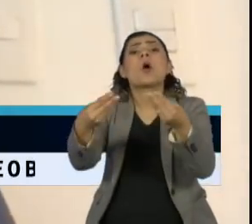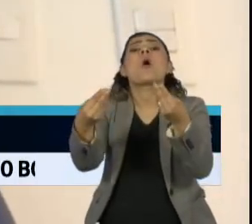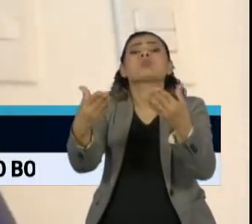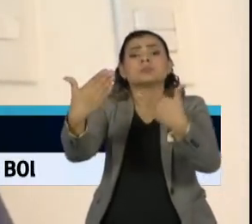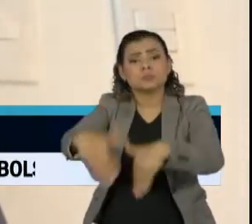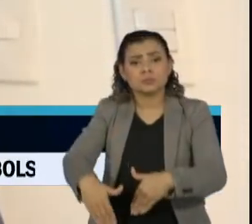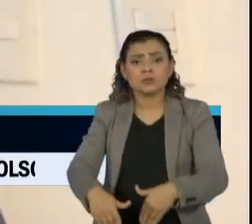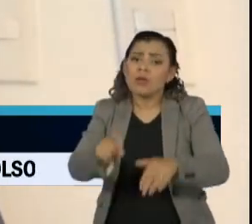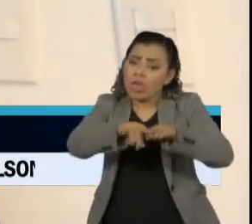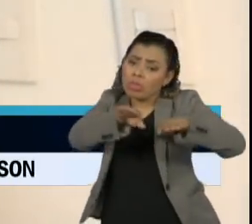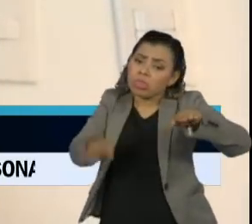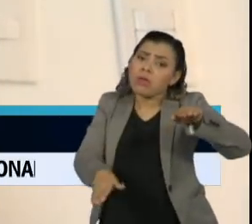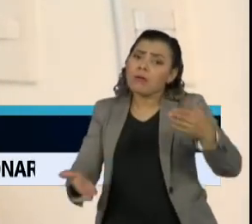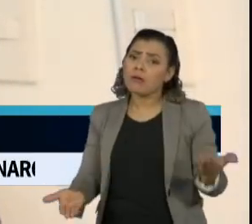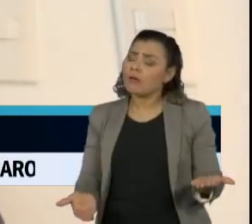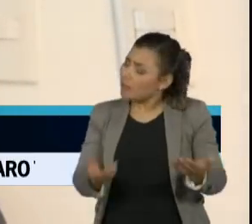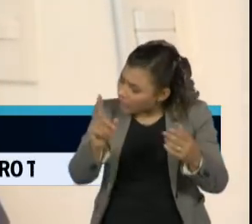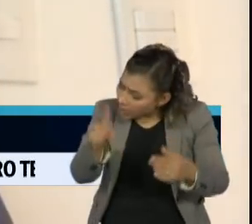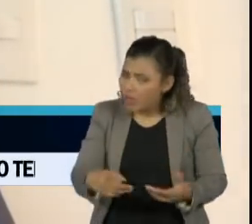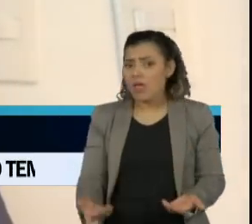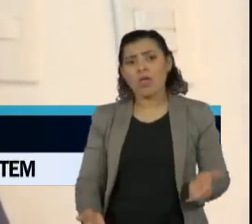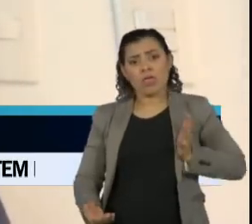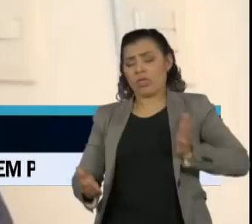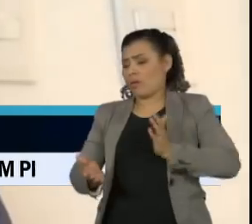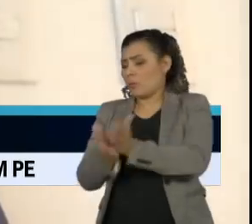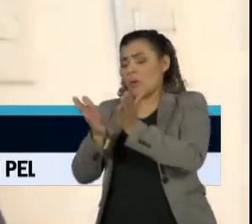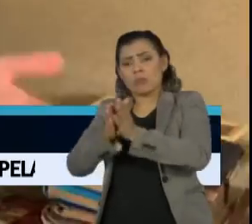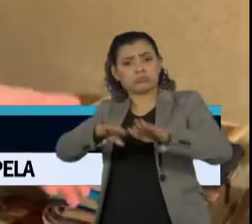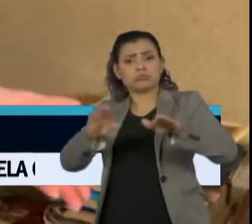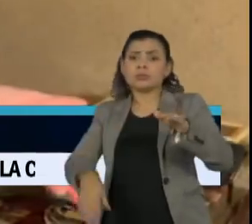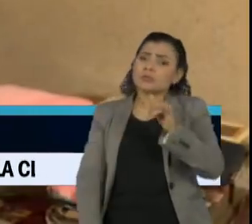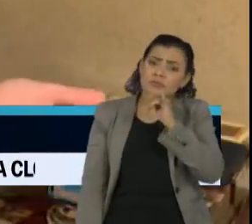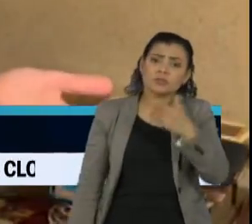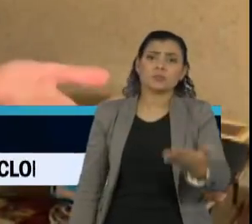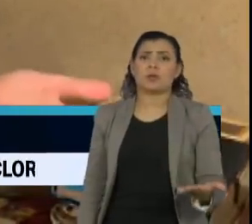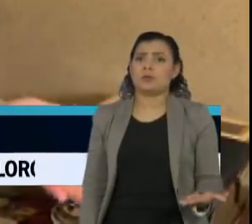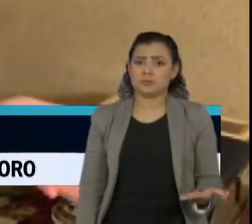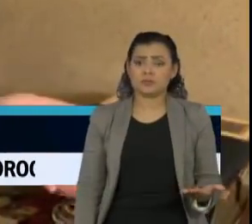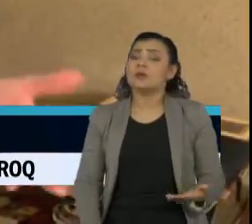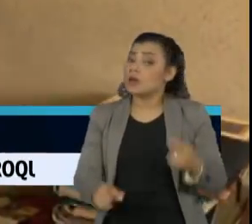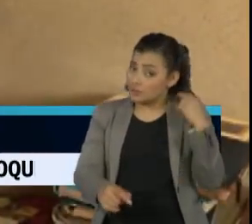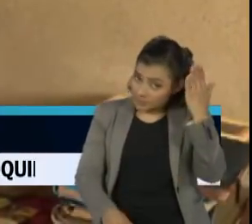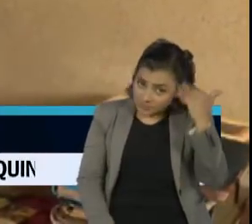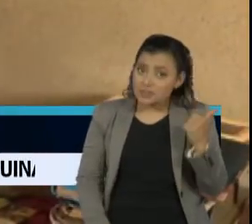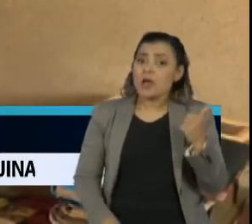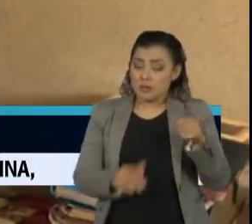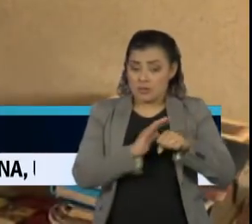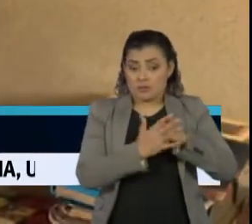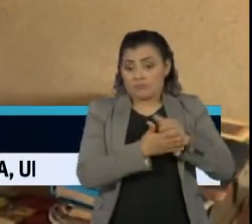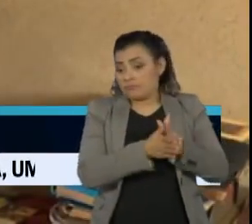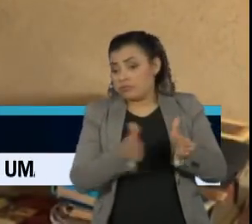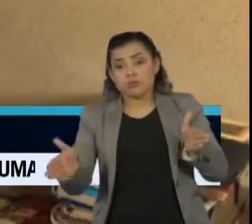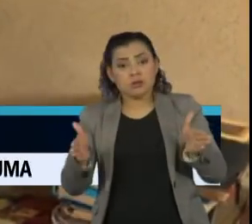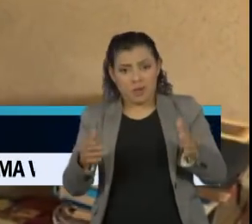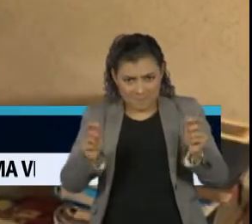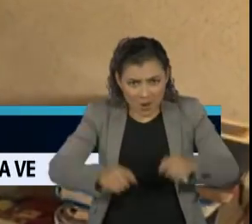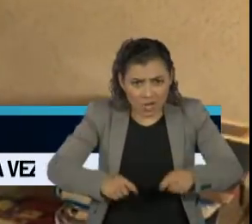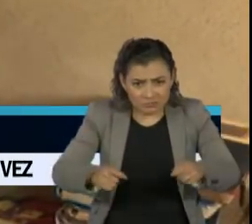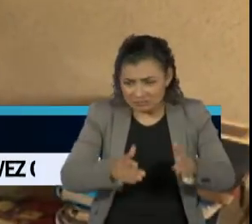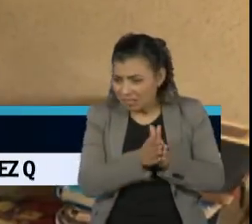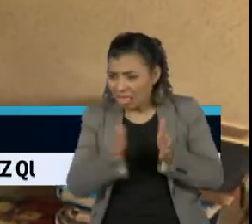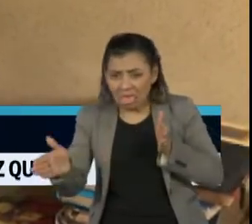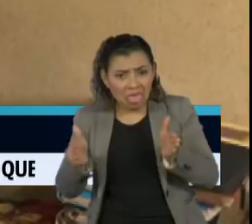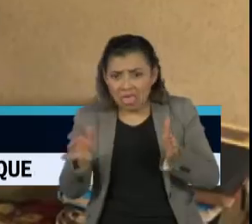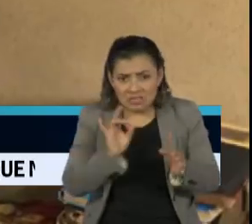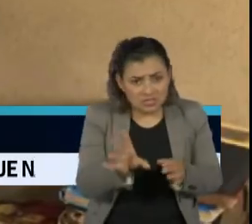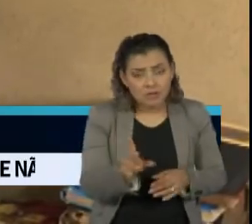deslealdade muito grande realizar a prova, infelizmente. Sabemos o tempo da pandemia, então você não pode colocar prazo. O prazo tem que